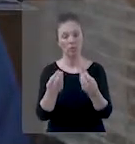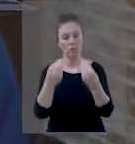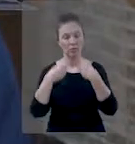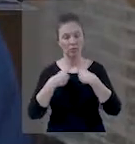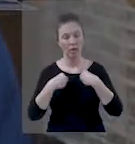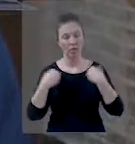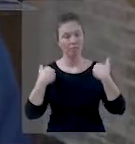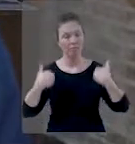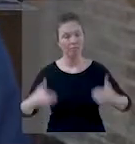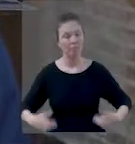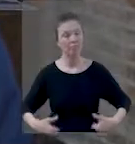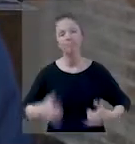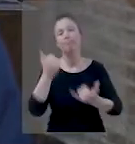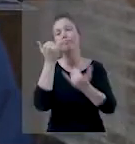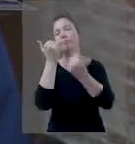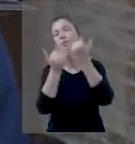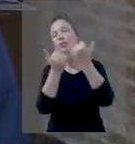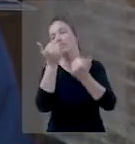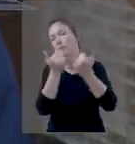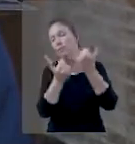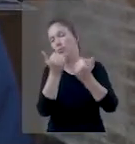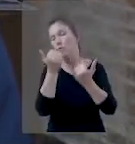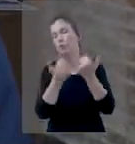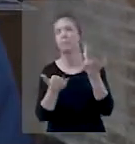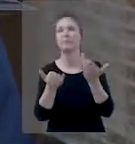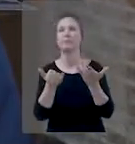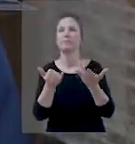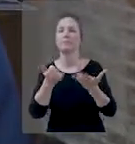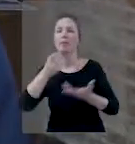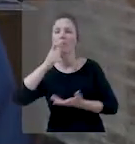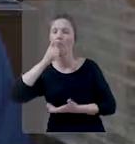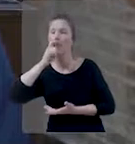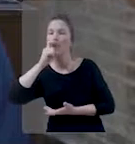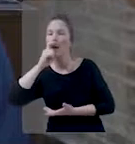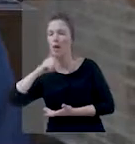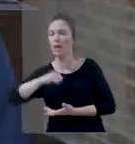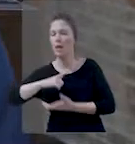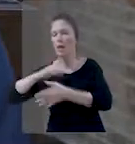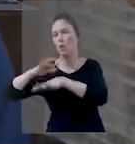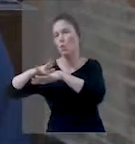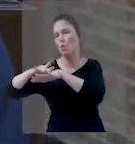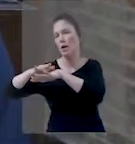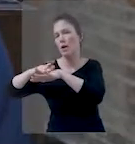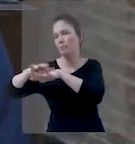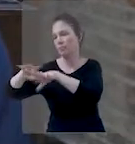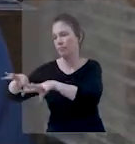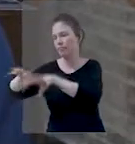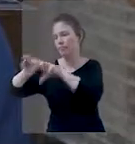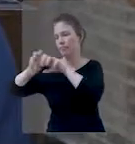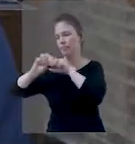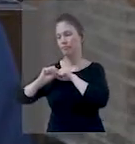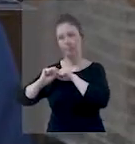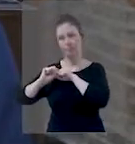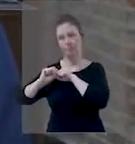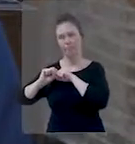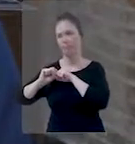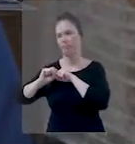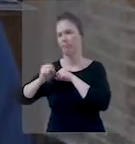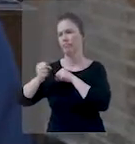podem se manifestar fisicamente. Ele cita assim, por exemplo, uma doença congênita adquirida